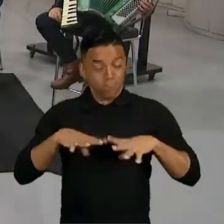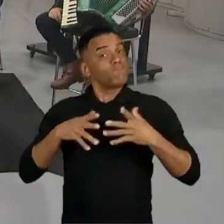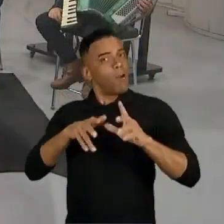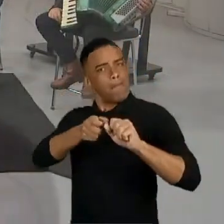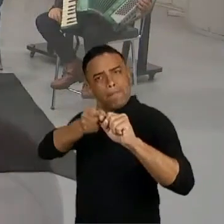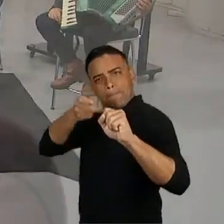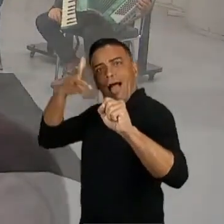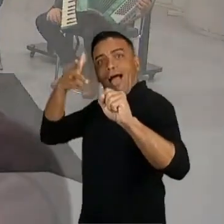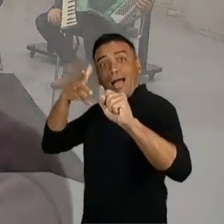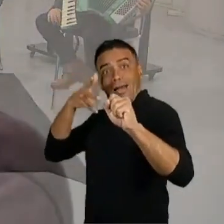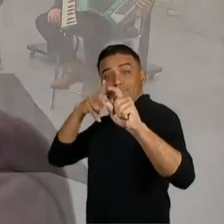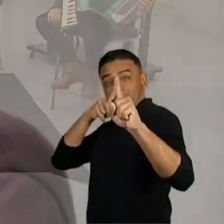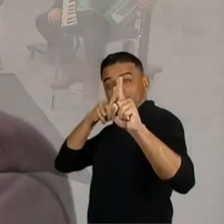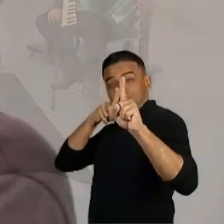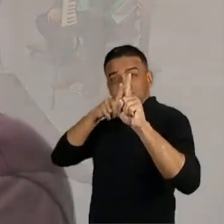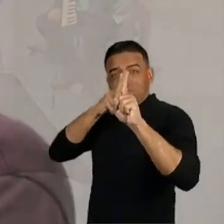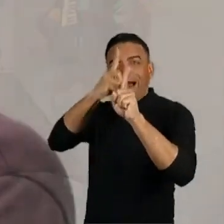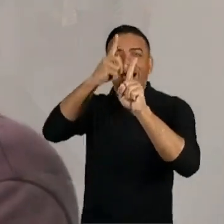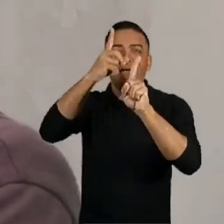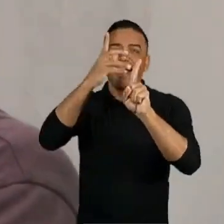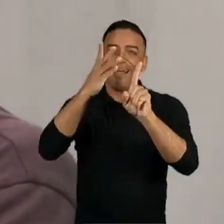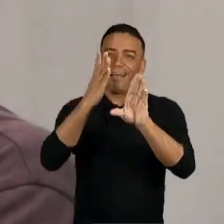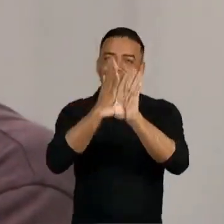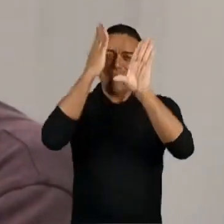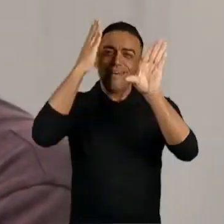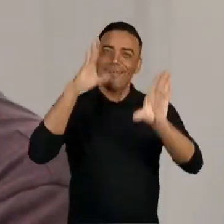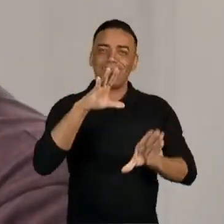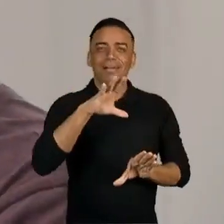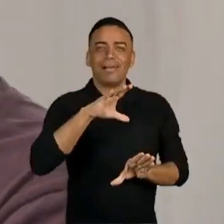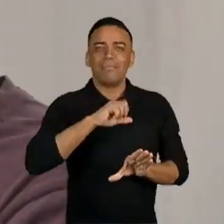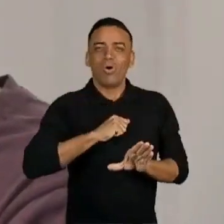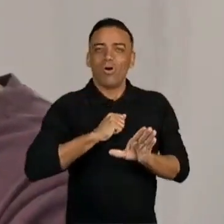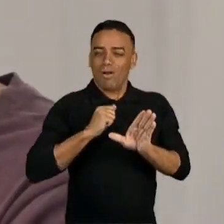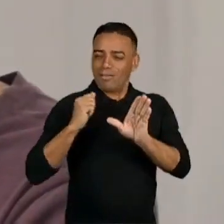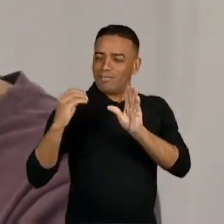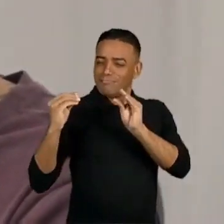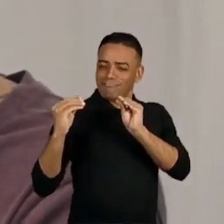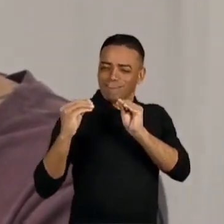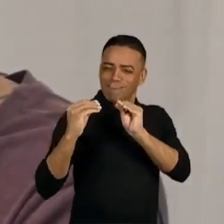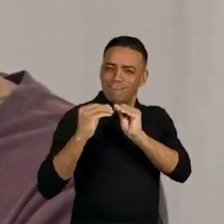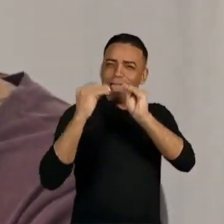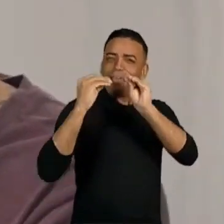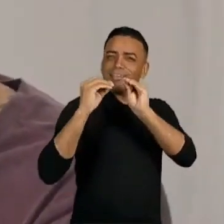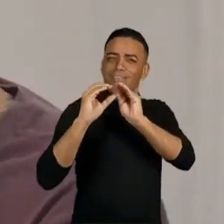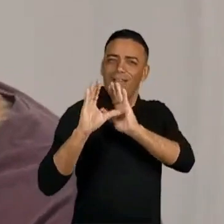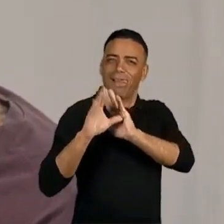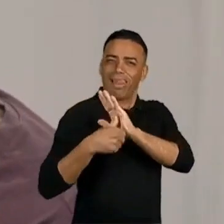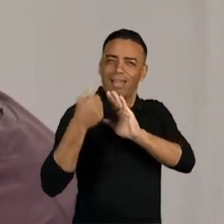pelo seu amor. Aquele beijo foi eu quem roubou.